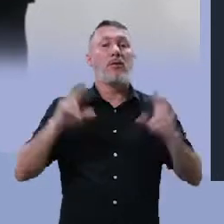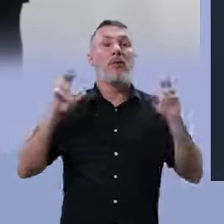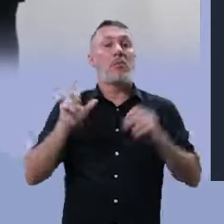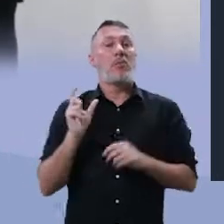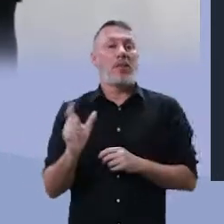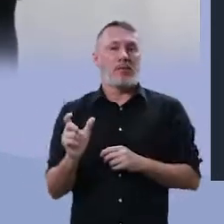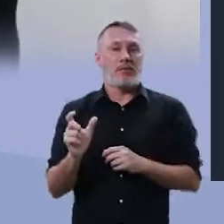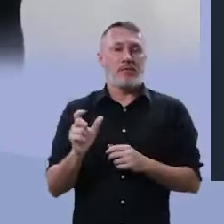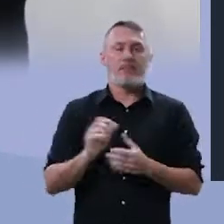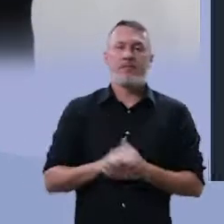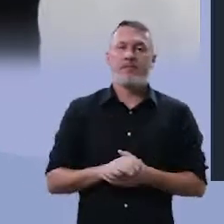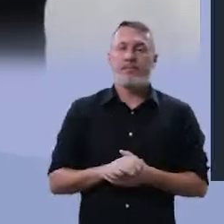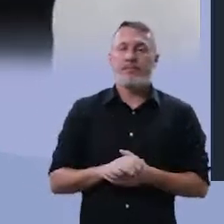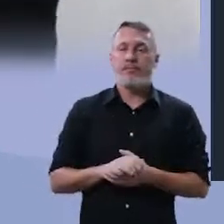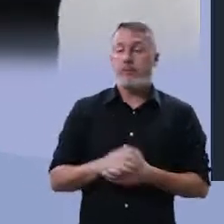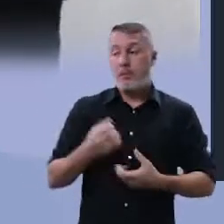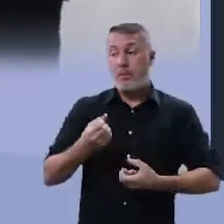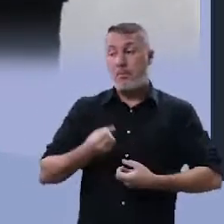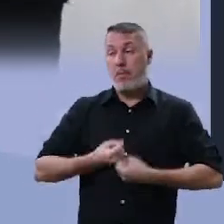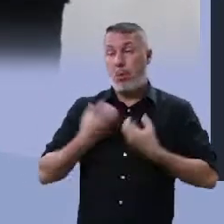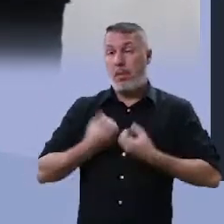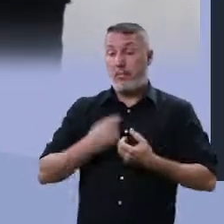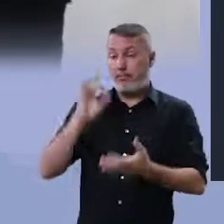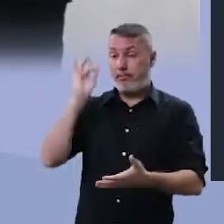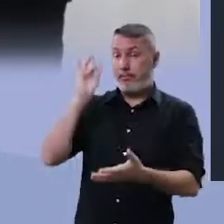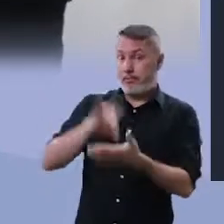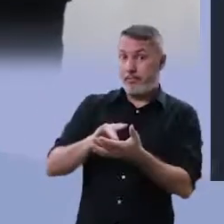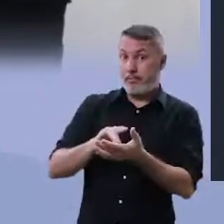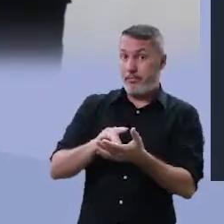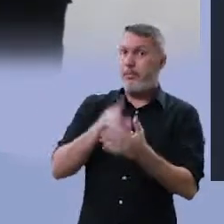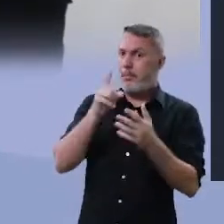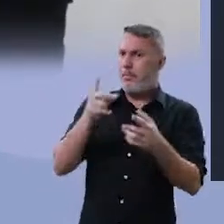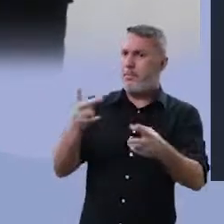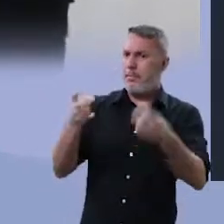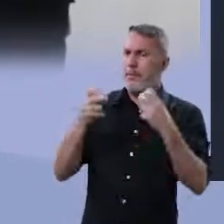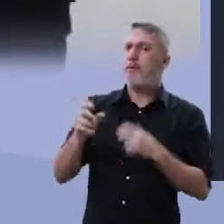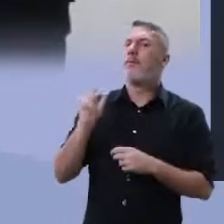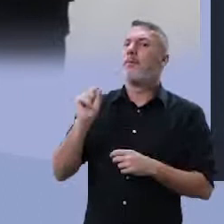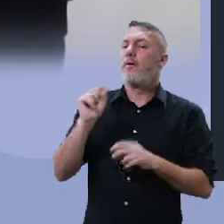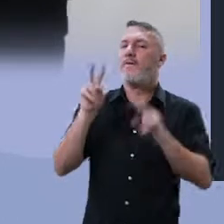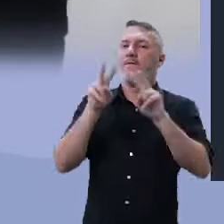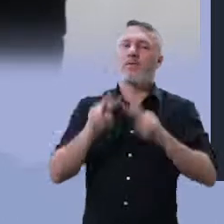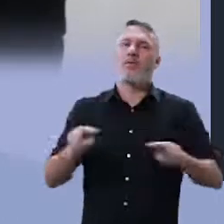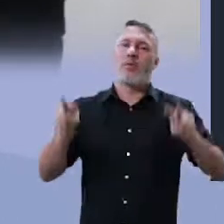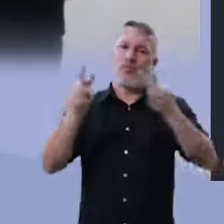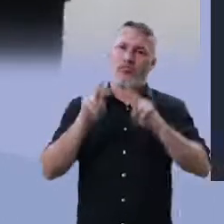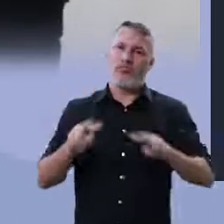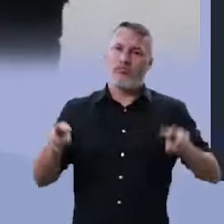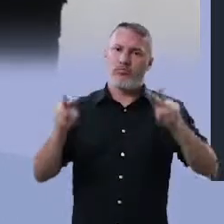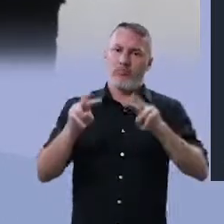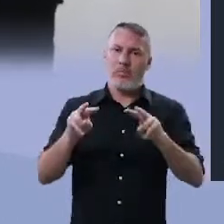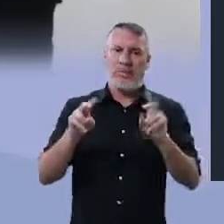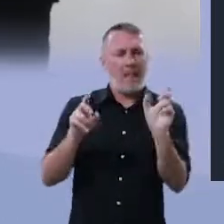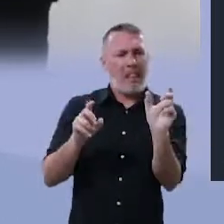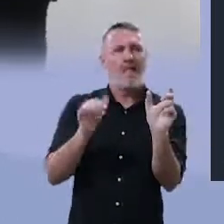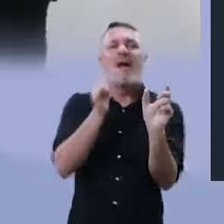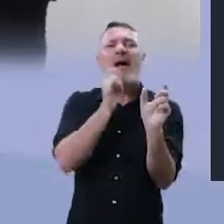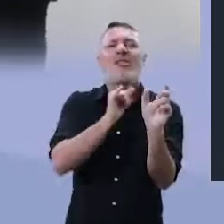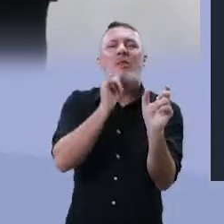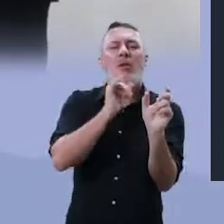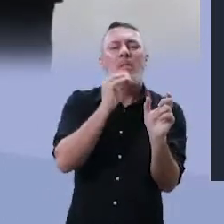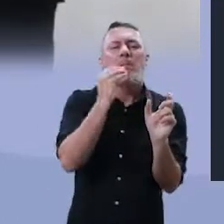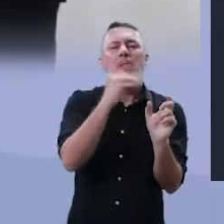à palavra. O poema concreto, observe, ele é um poema visual. As palavras são